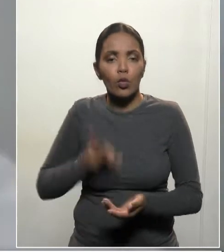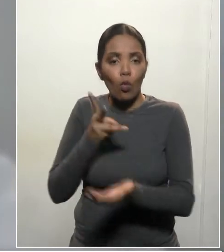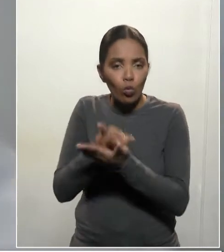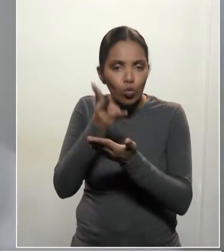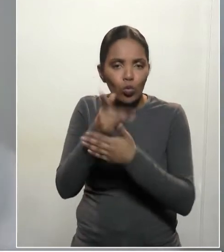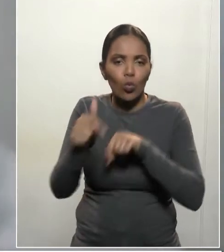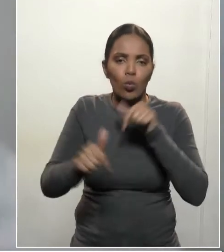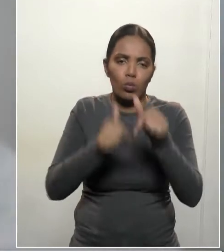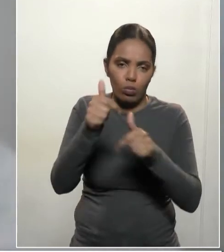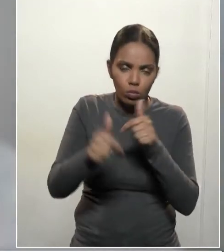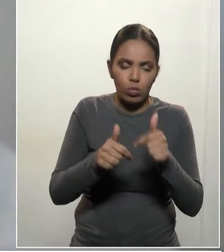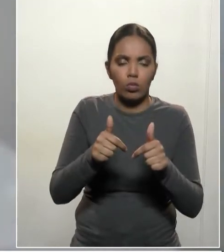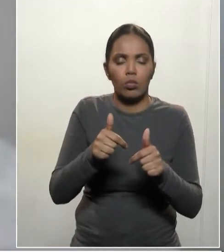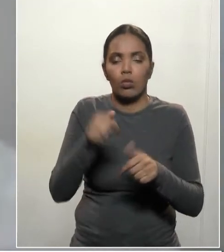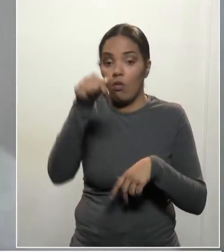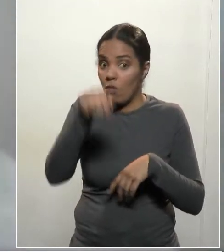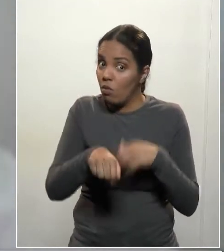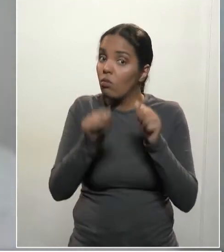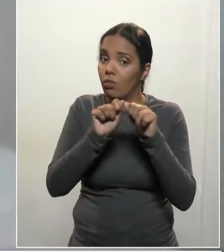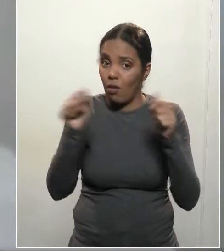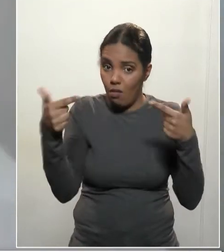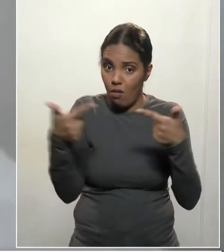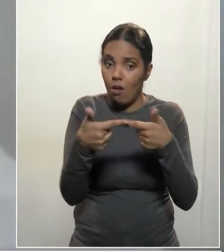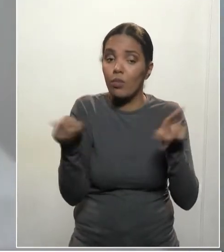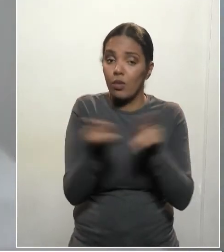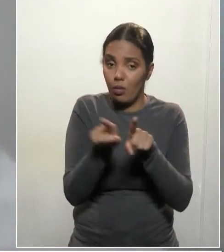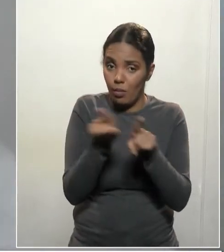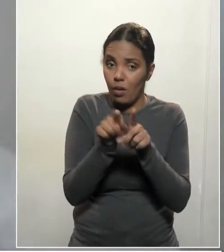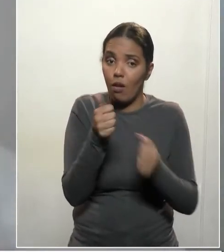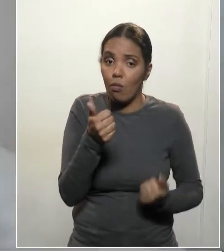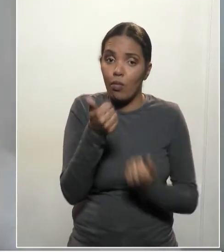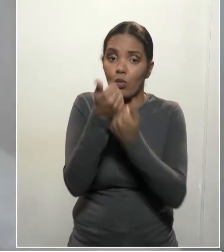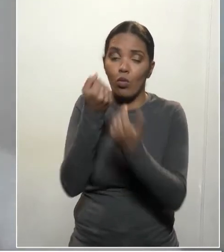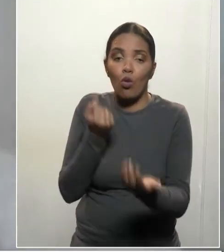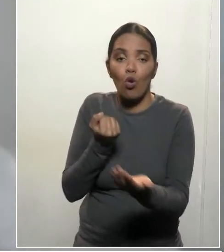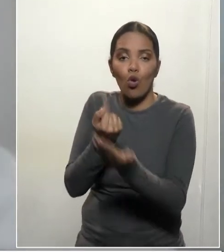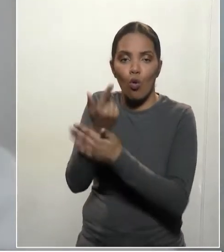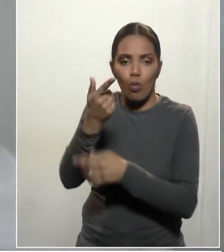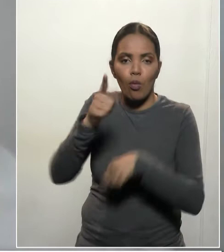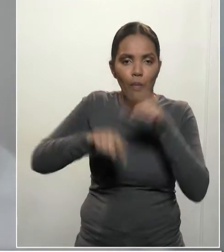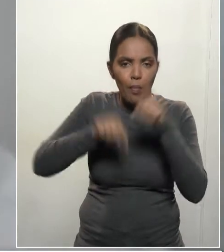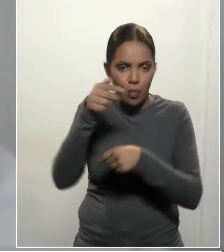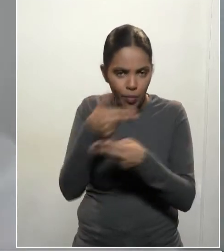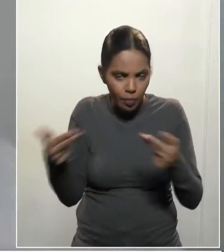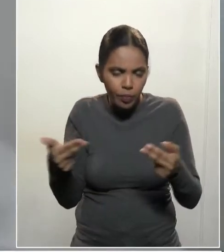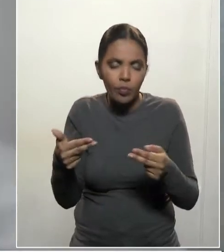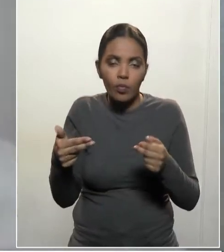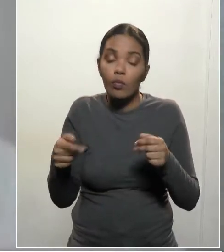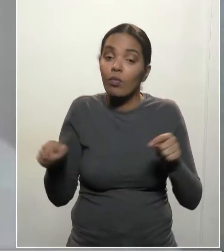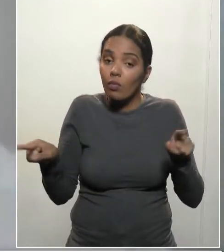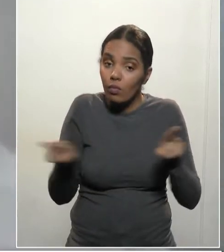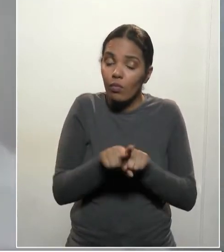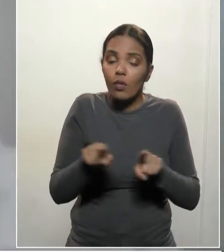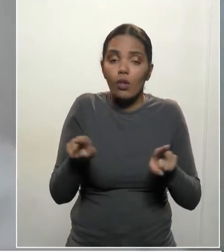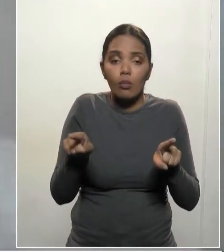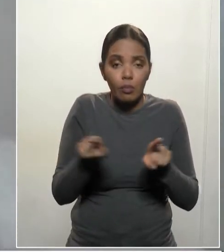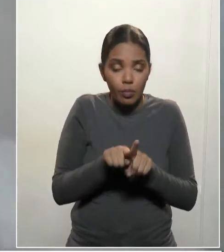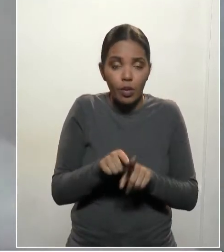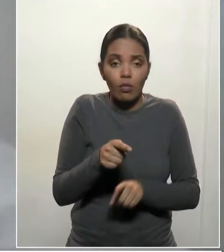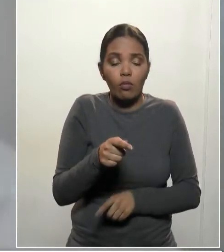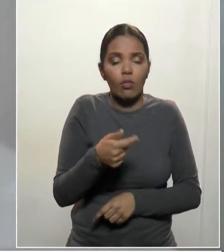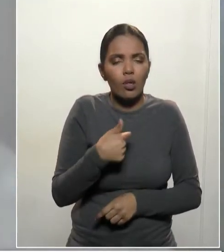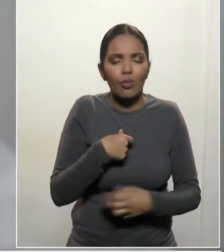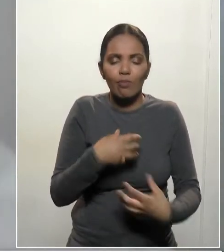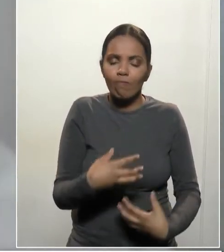continuidade, a Assembleia Legislativa, que apoiou com equipamentos. E queria também me